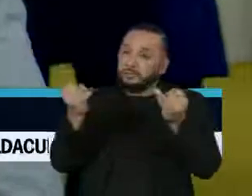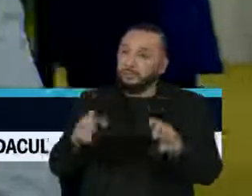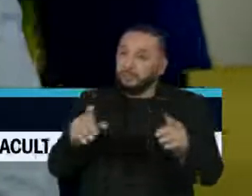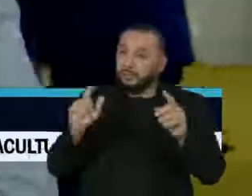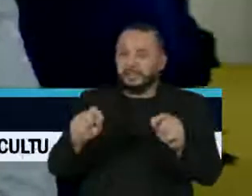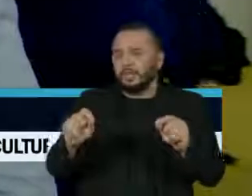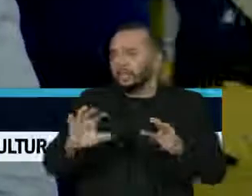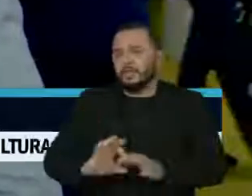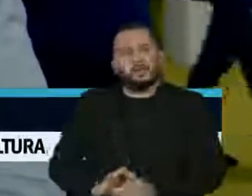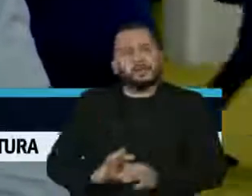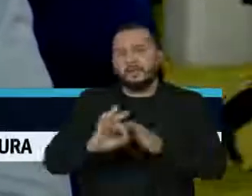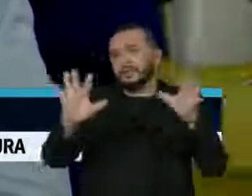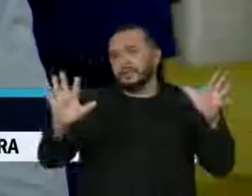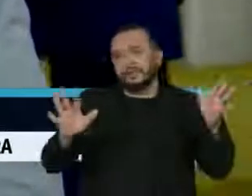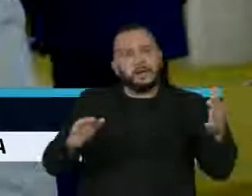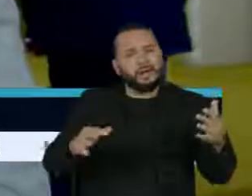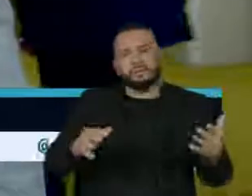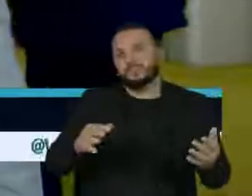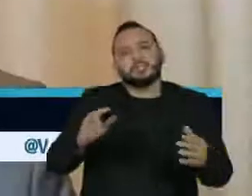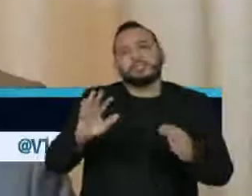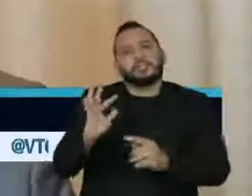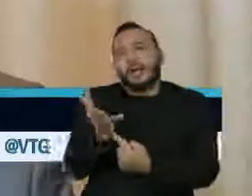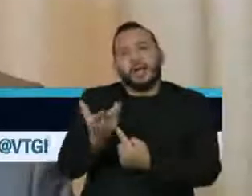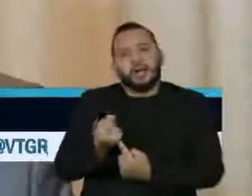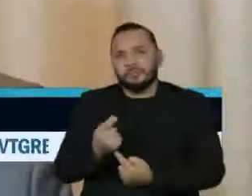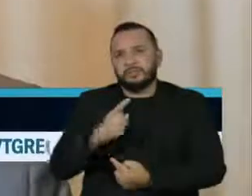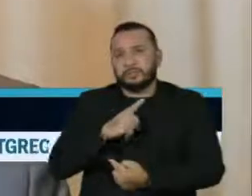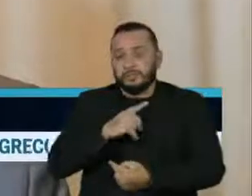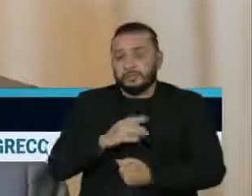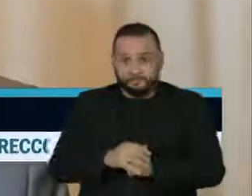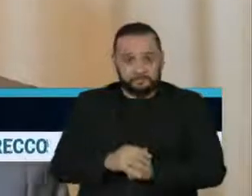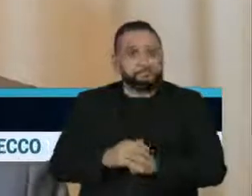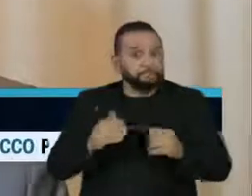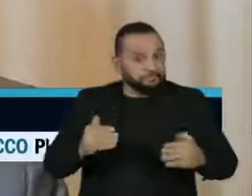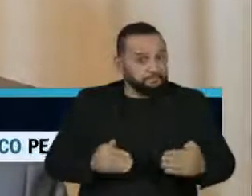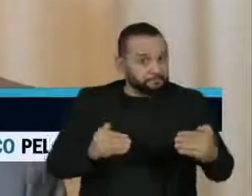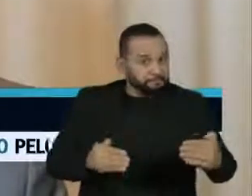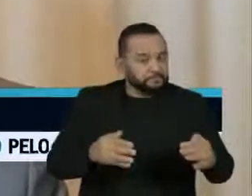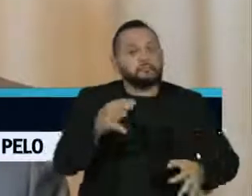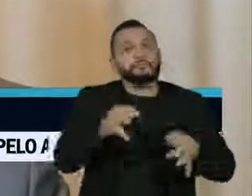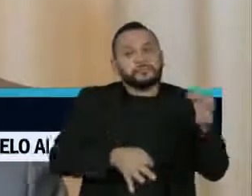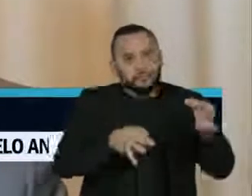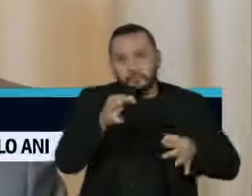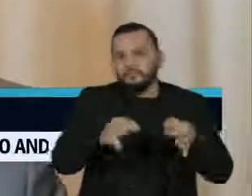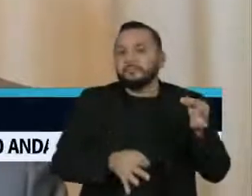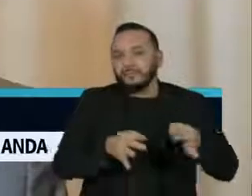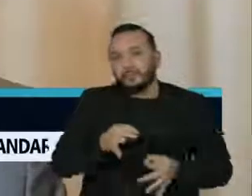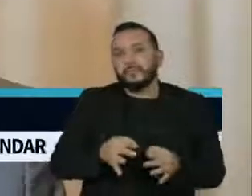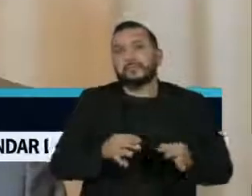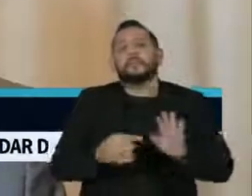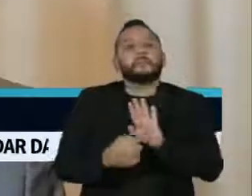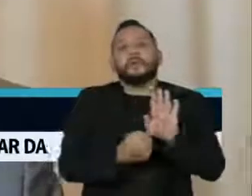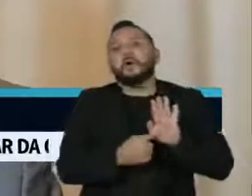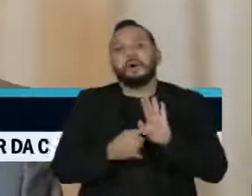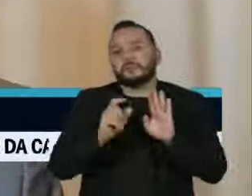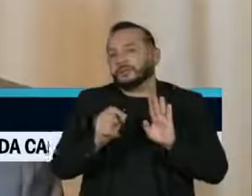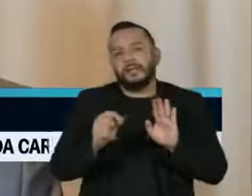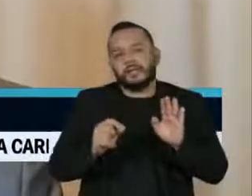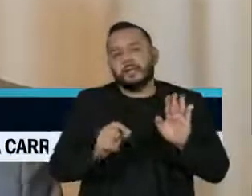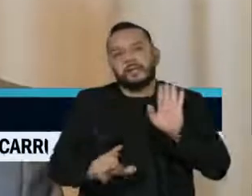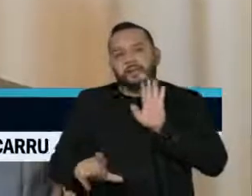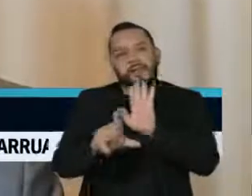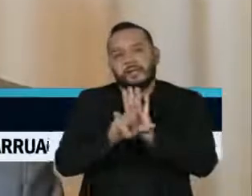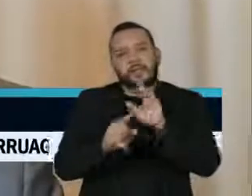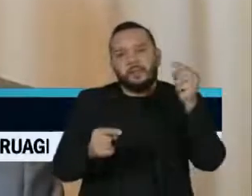exatamente da liberdade de expressão dos artistas. Esse ato do Ministério da Justiça é flagrantemente ilegal,